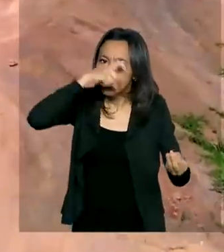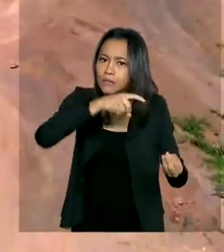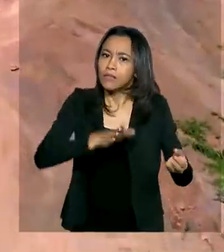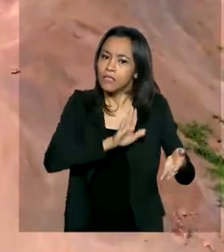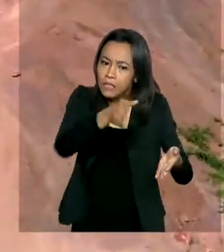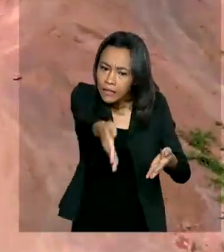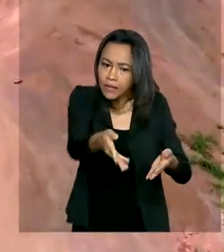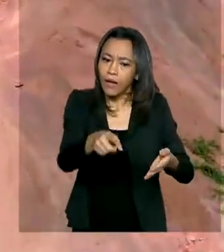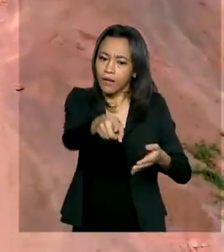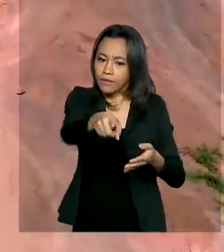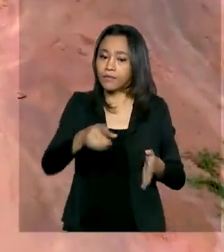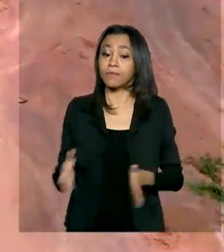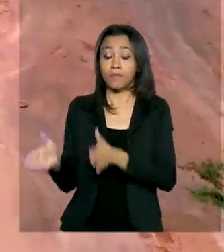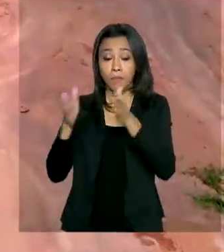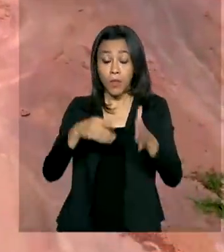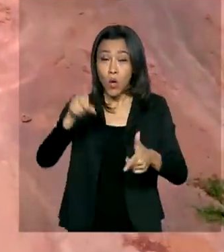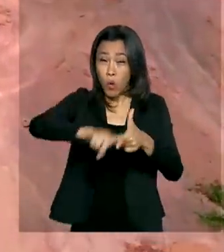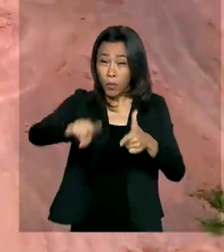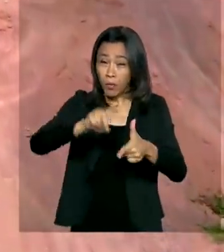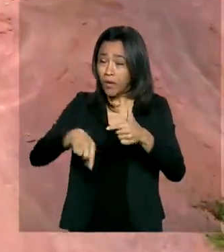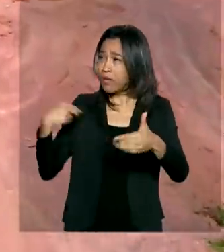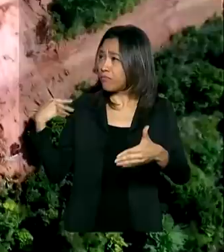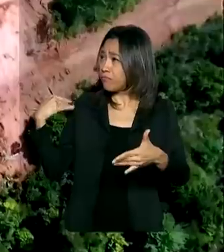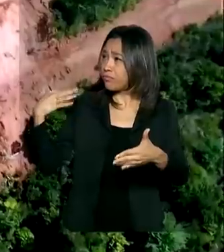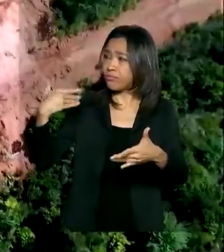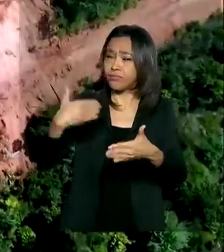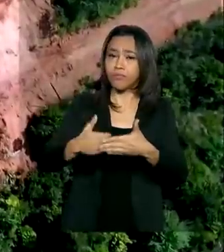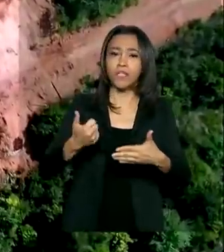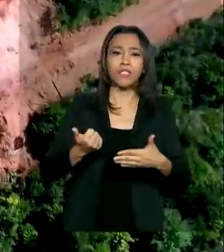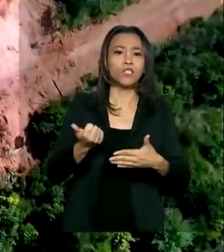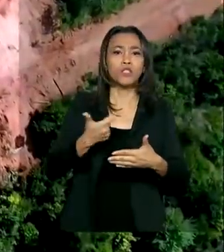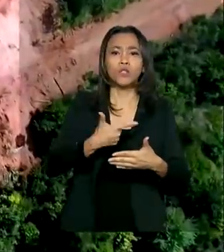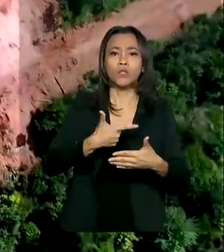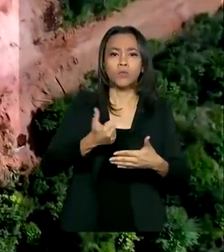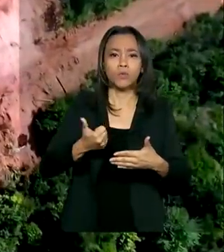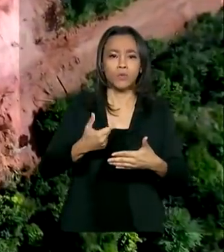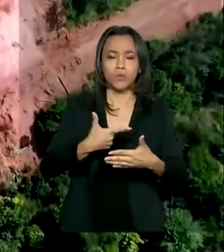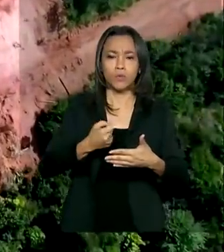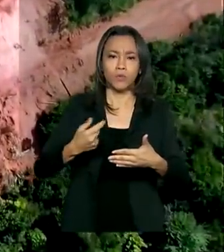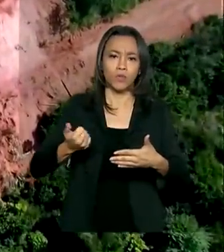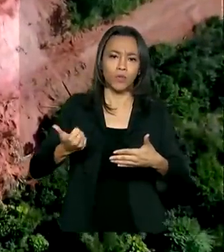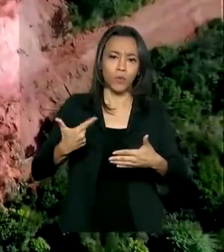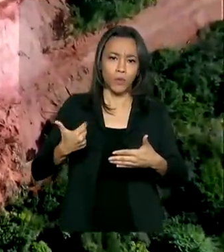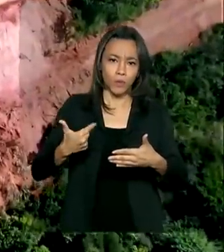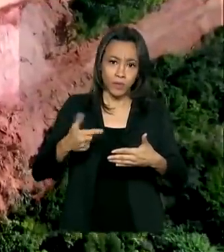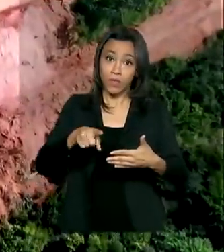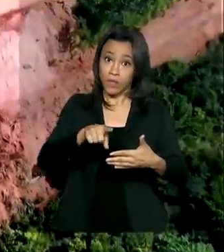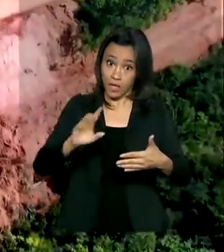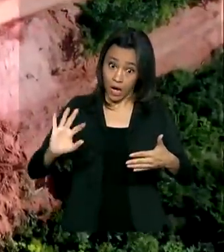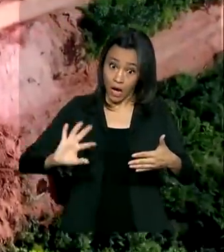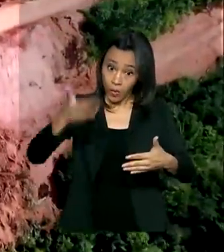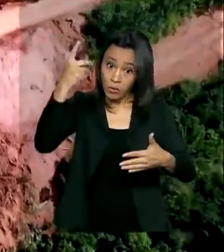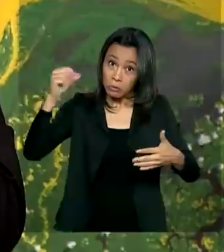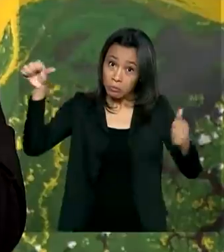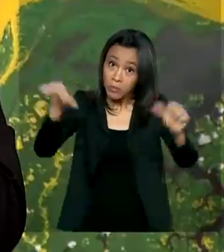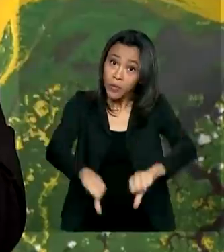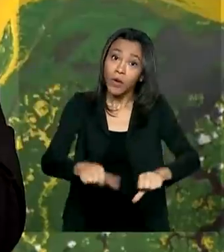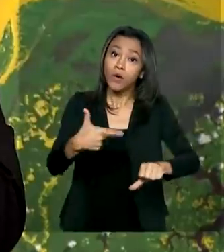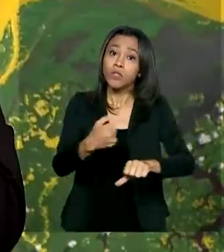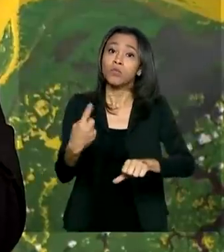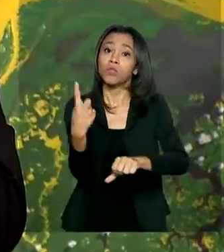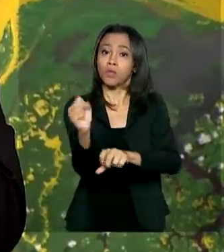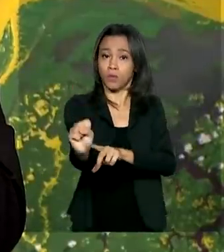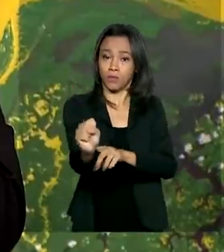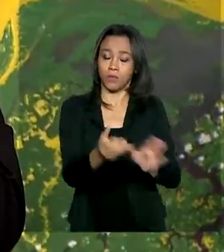problema vem avançando desde 2012, com aumento significativo a partir de 2018. Se nós